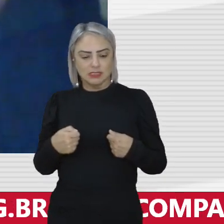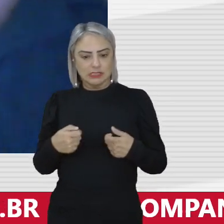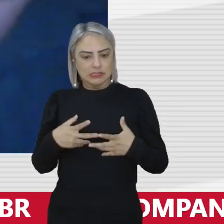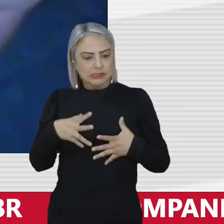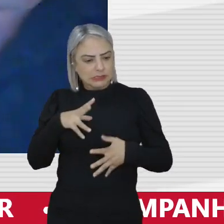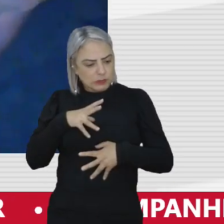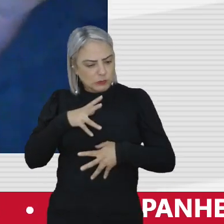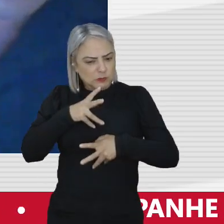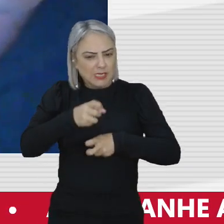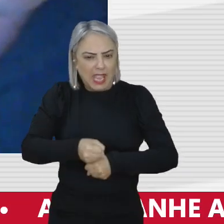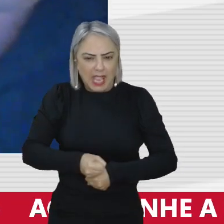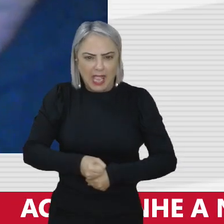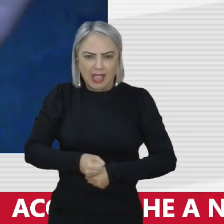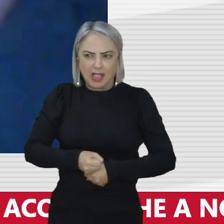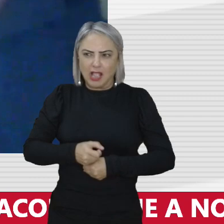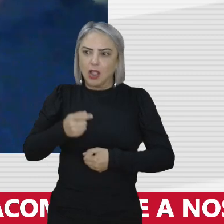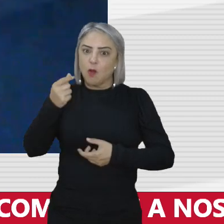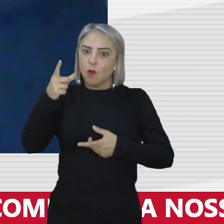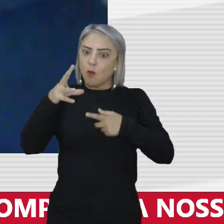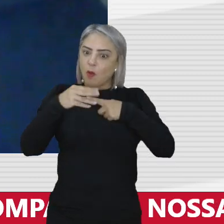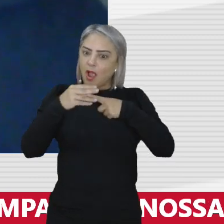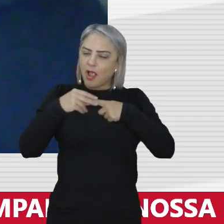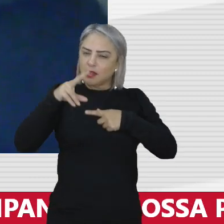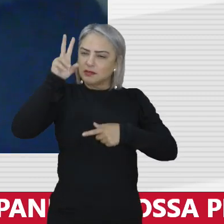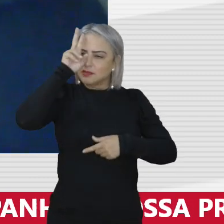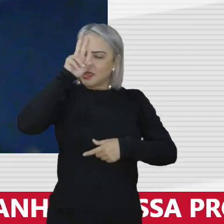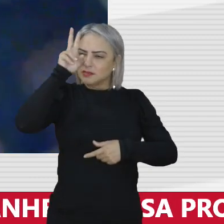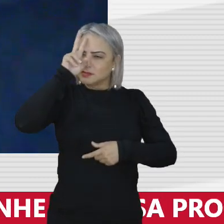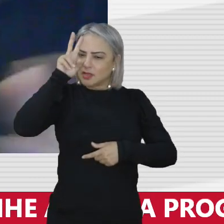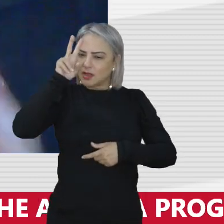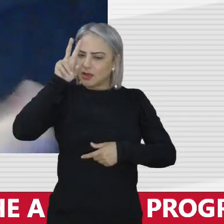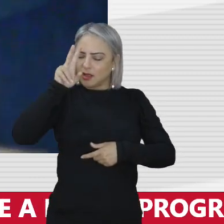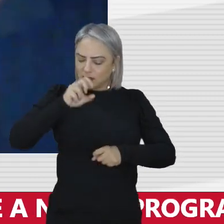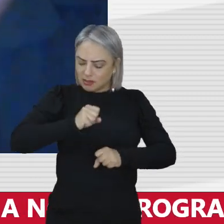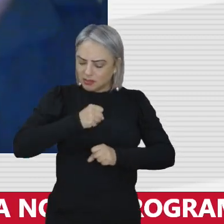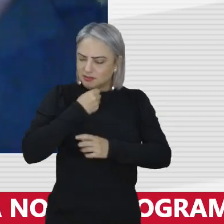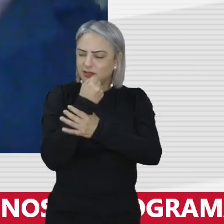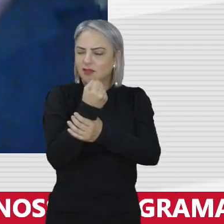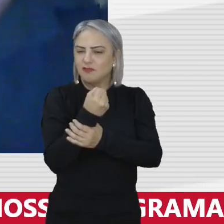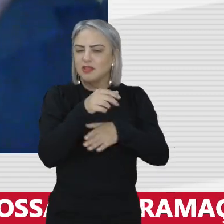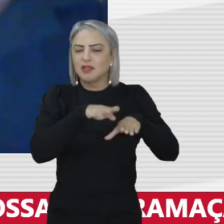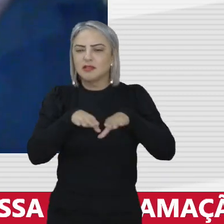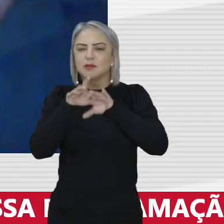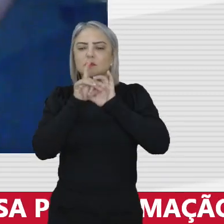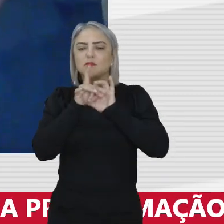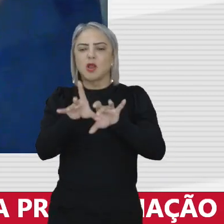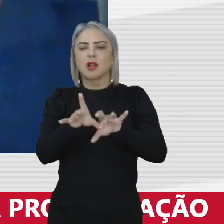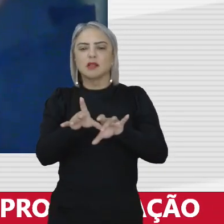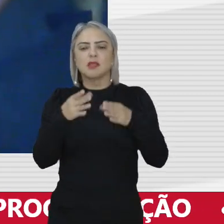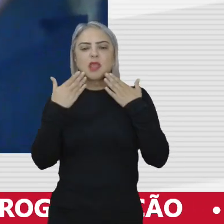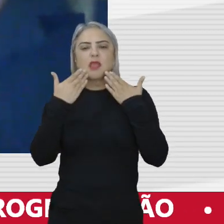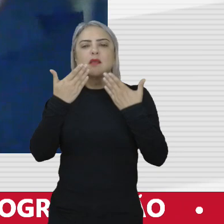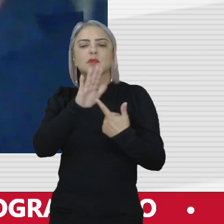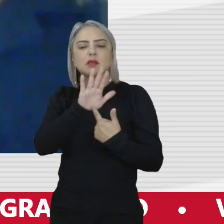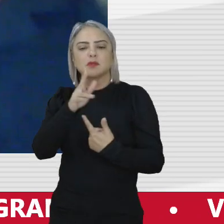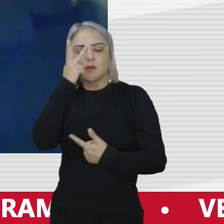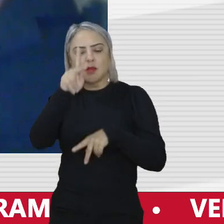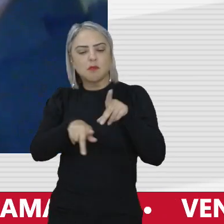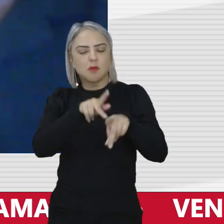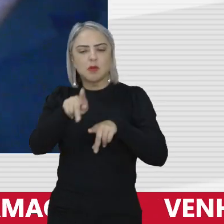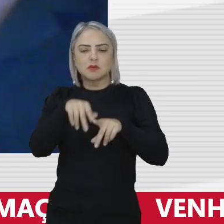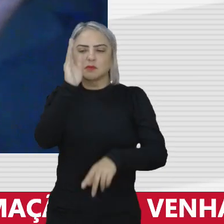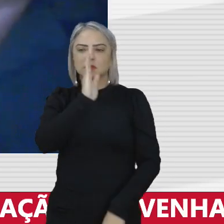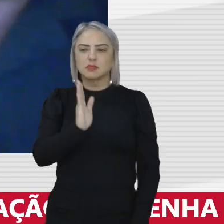e dentes com a caneta com a história defender a democracia e mostrar para a população